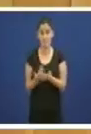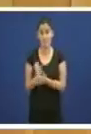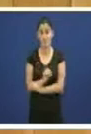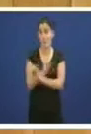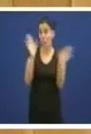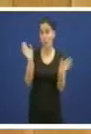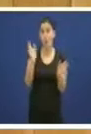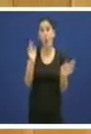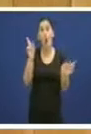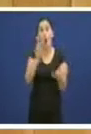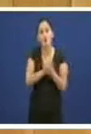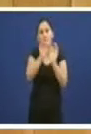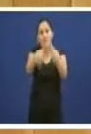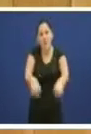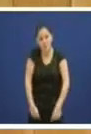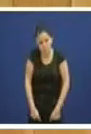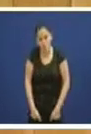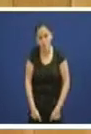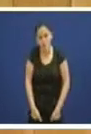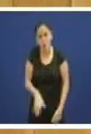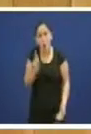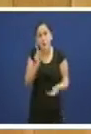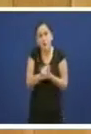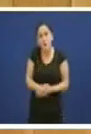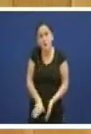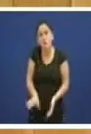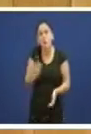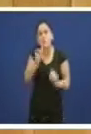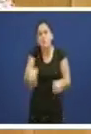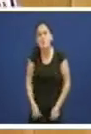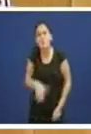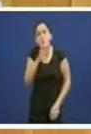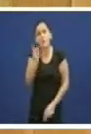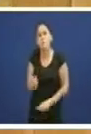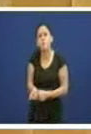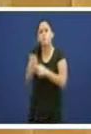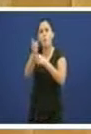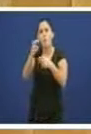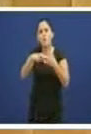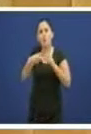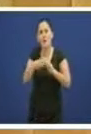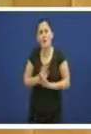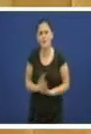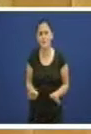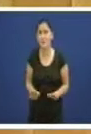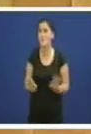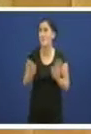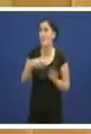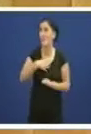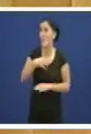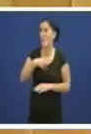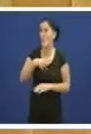tarxetas sanitarias e que se reactivaron por unha orde dos sergas o que non pode ser é que o